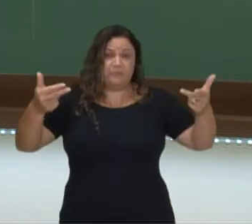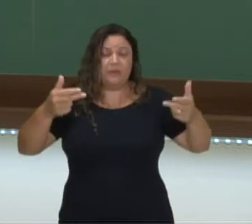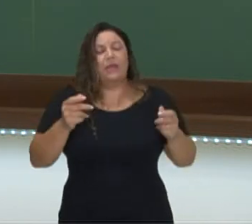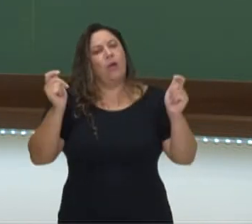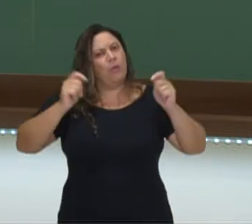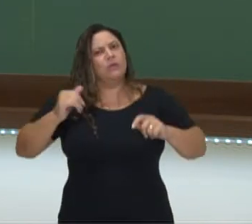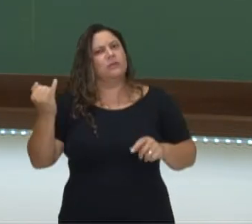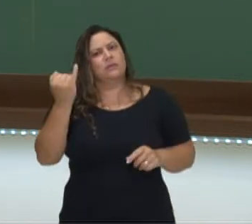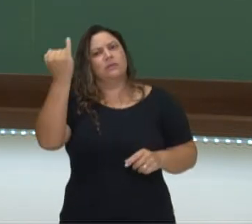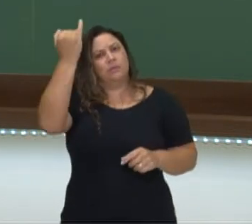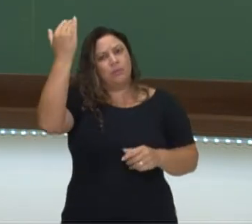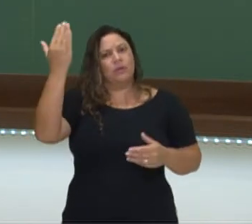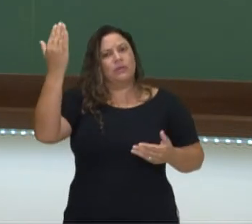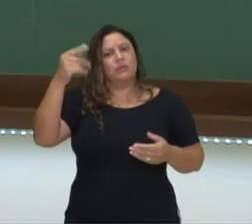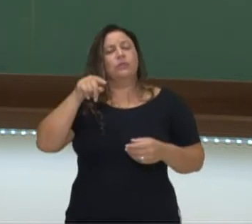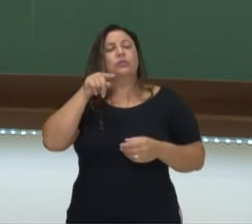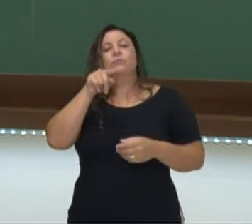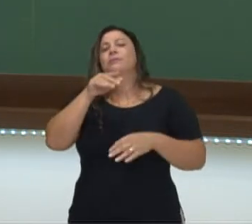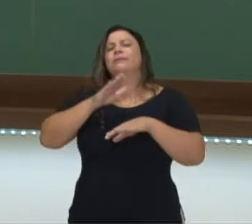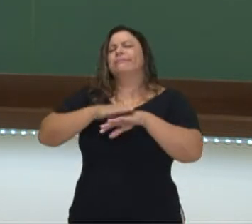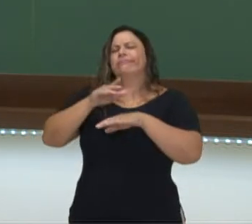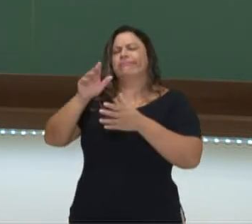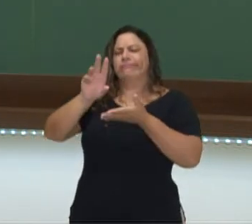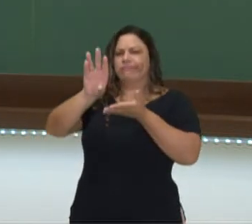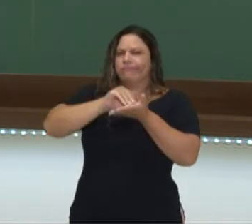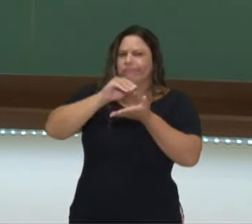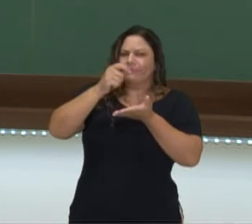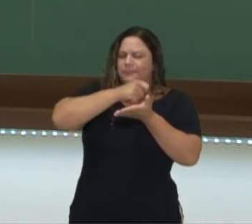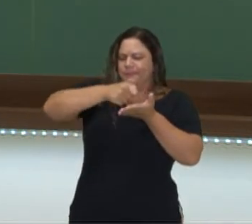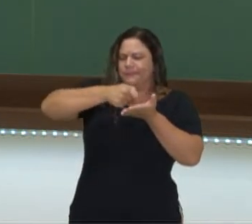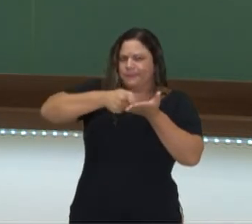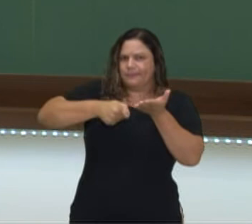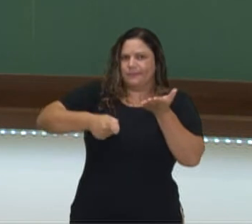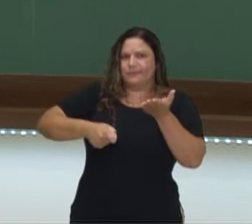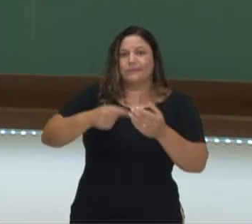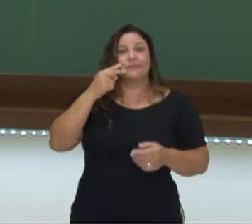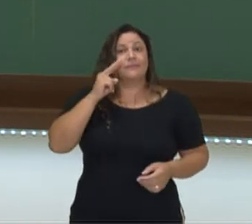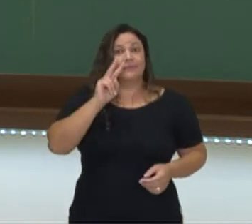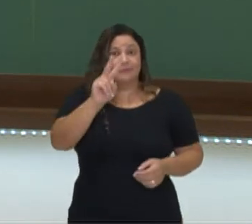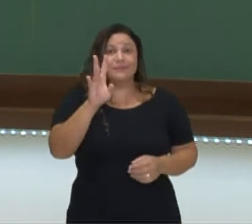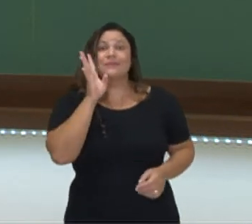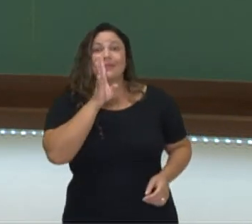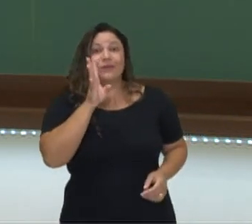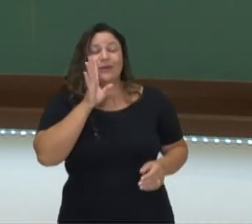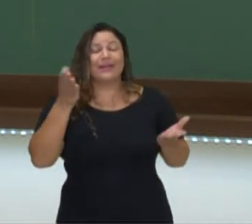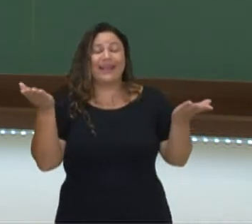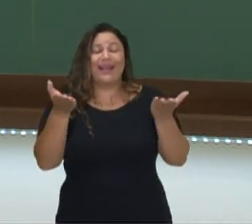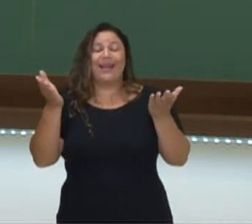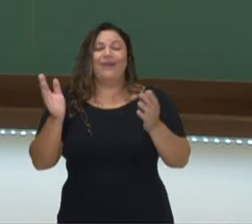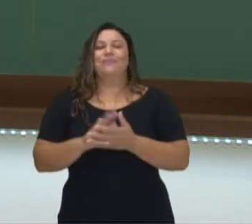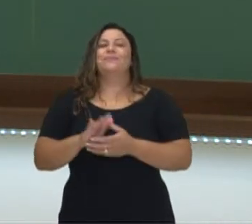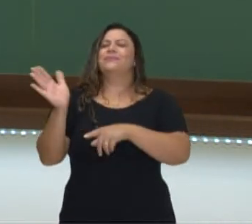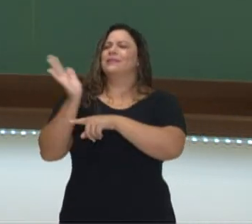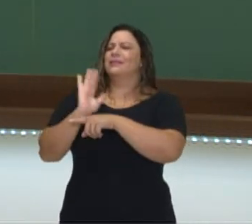importante para que você anote. Viram só que legal? Nesse vídeo, nós falamos sobre